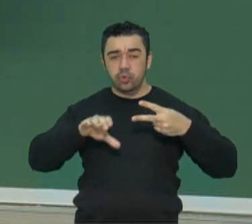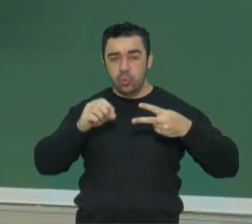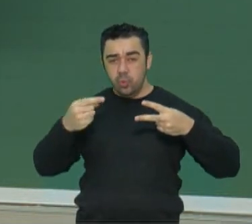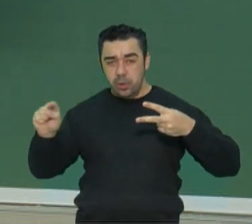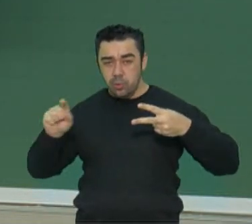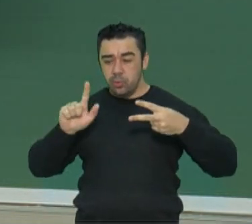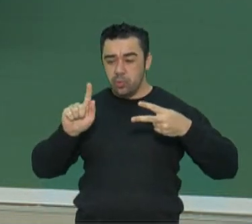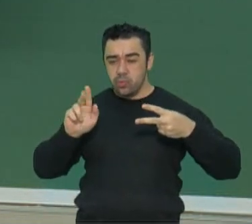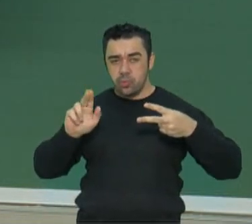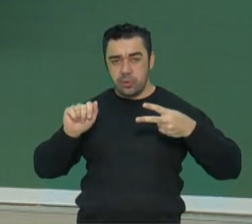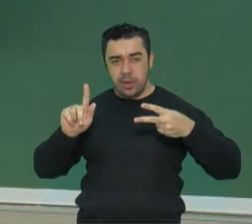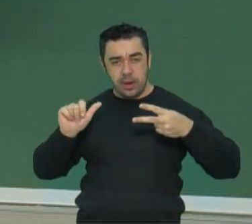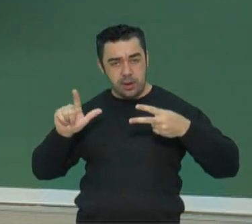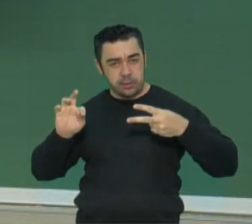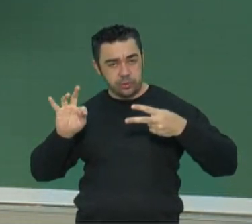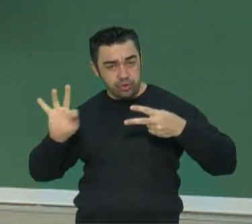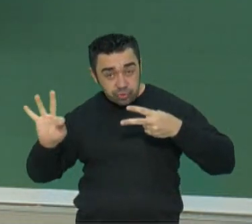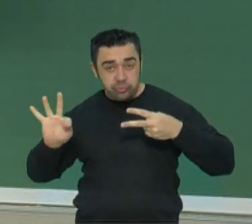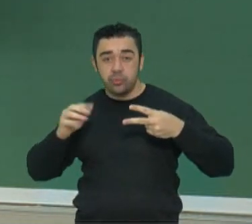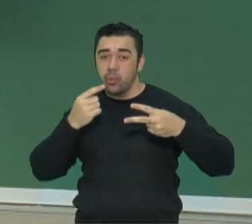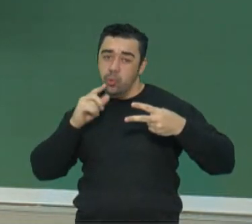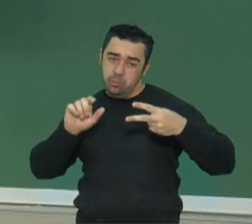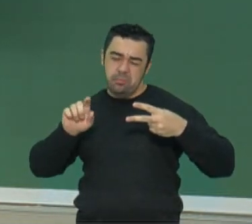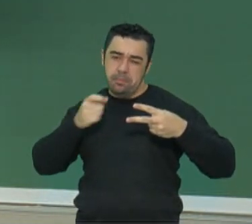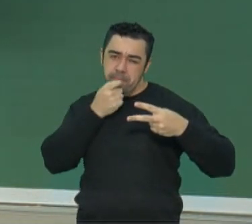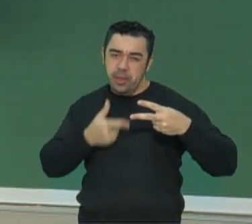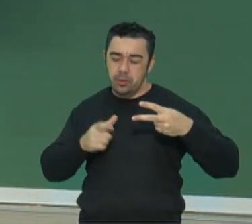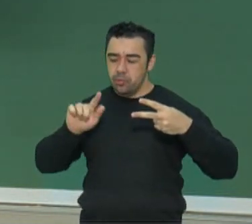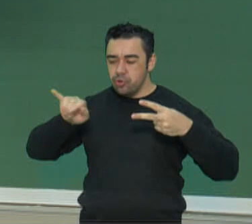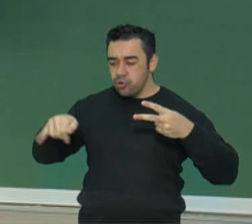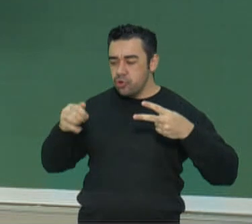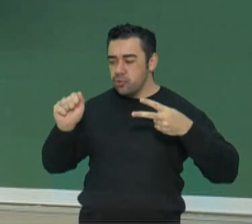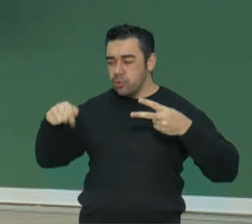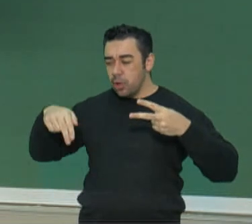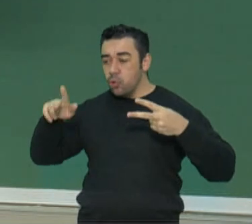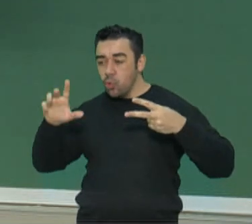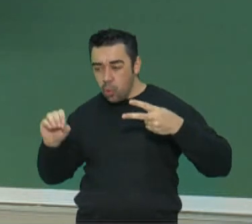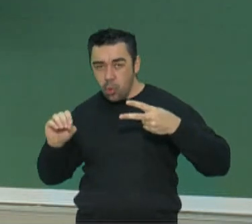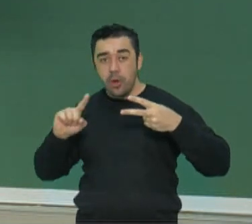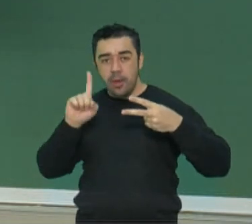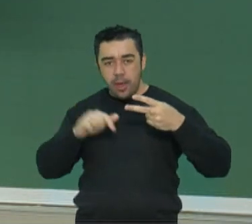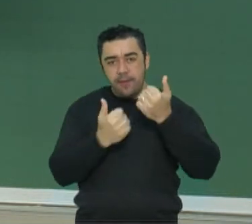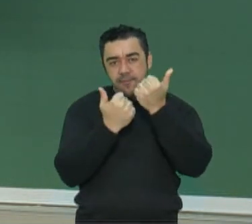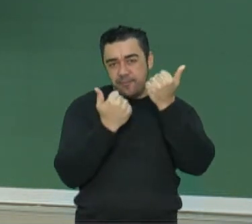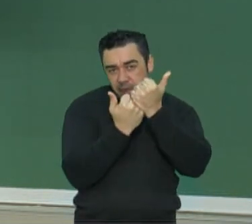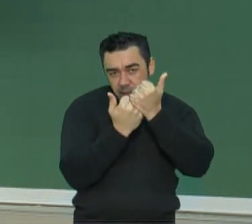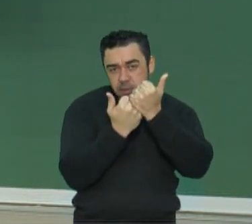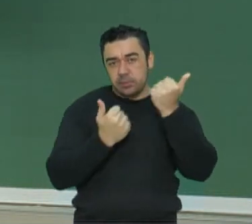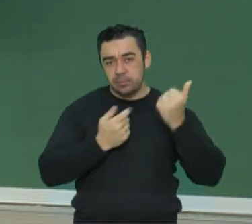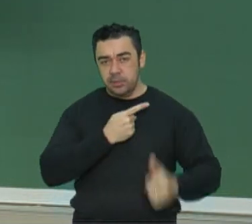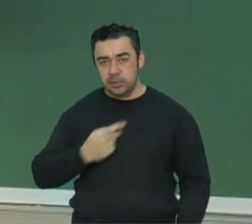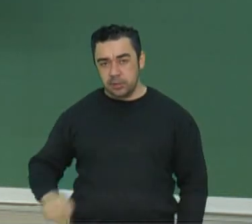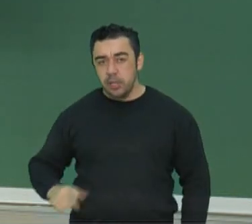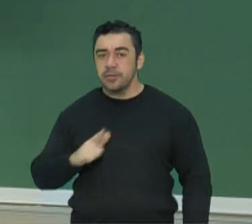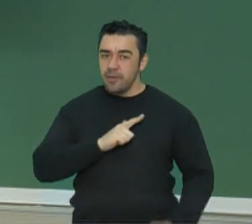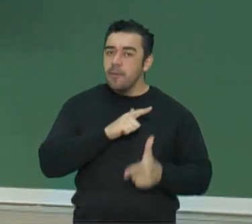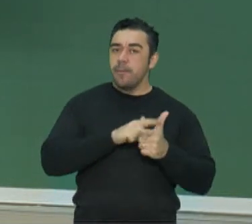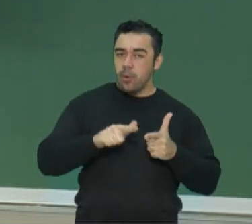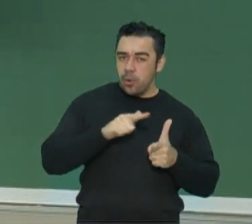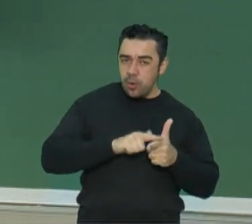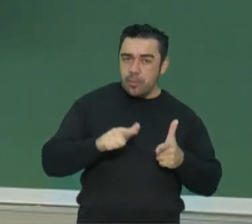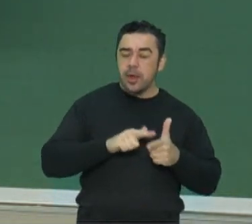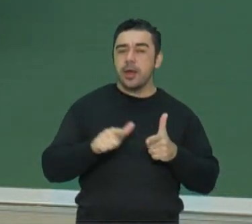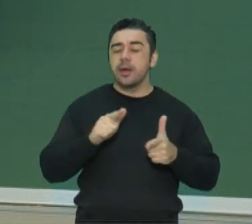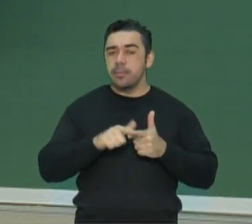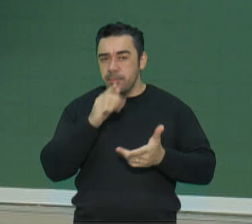Jango, ele era vice do Jânio Quadros e ele teve toda uma crise ali para ele assumir o governo,